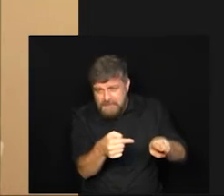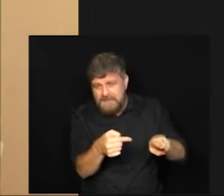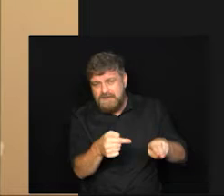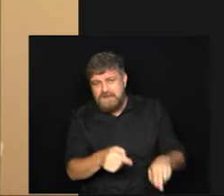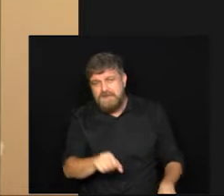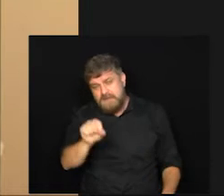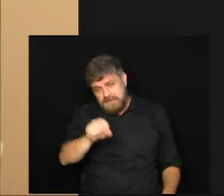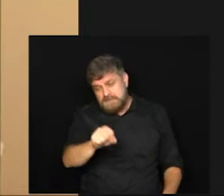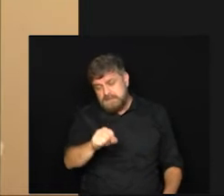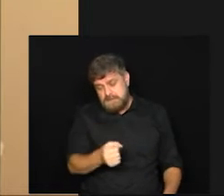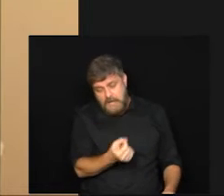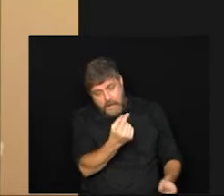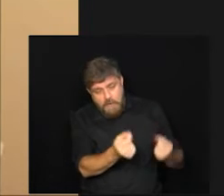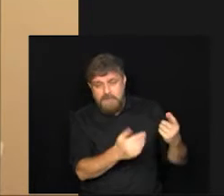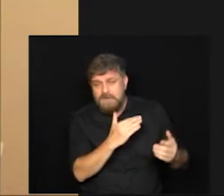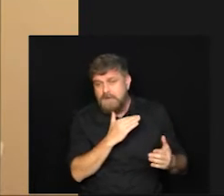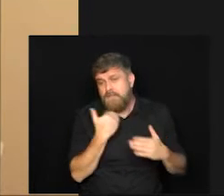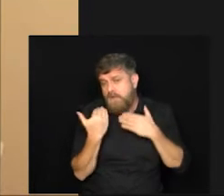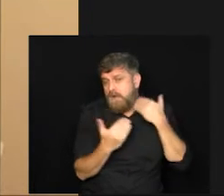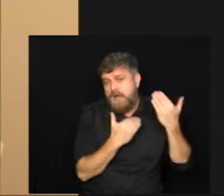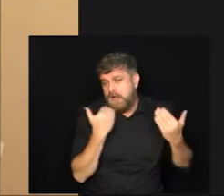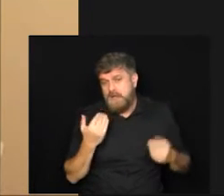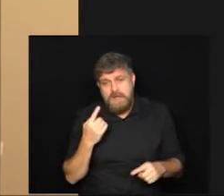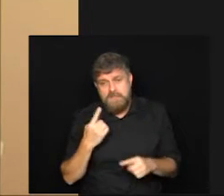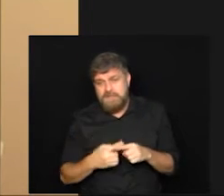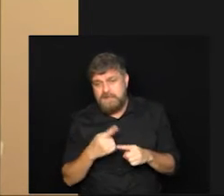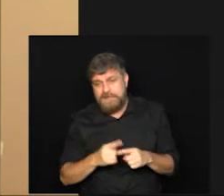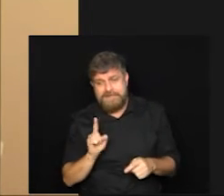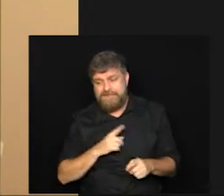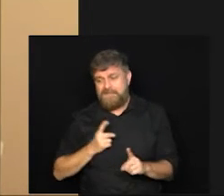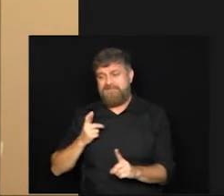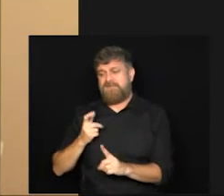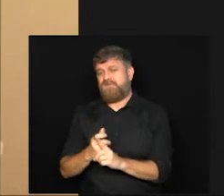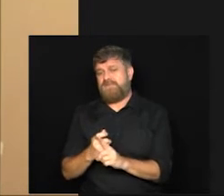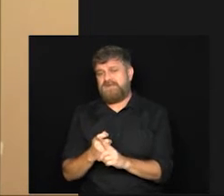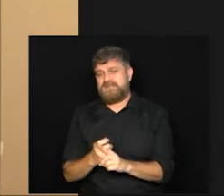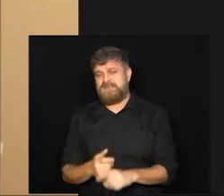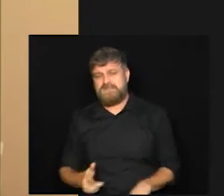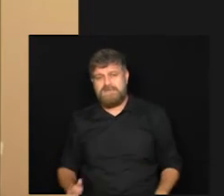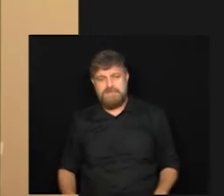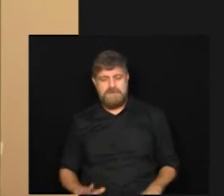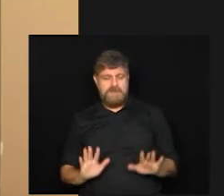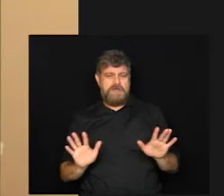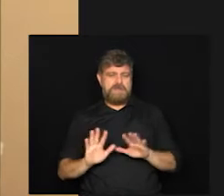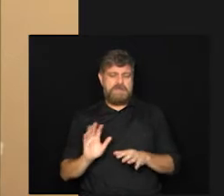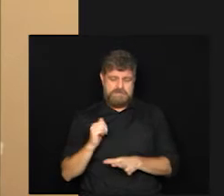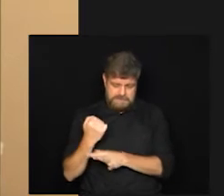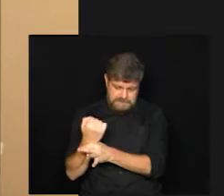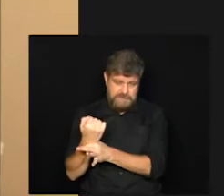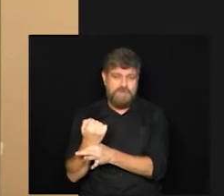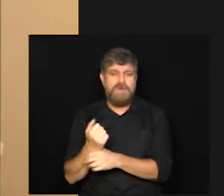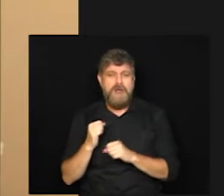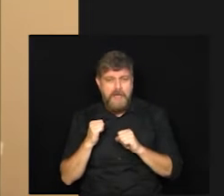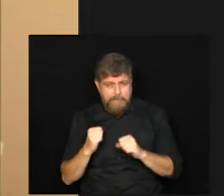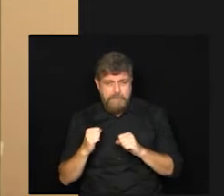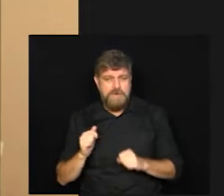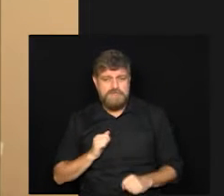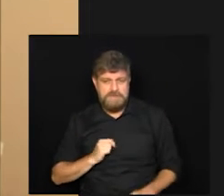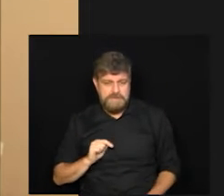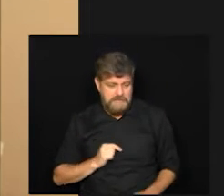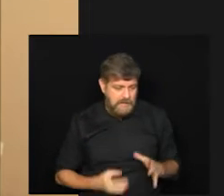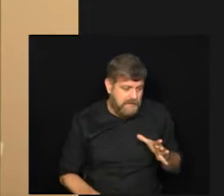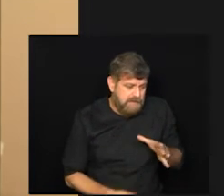sim teriam risco de morte por qualquer outro motivo mas a vacina foi aplicada e pode ter sido um fator